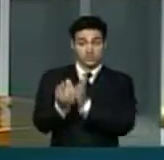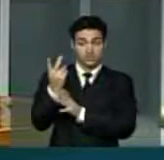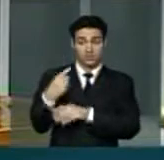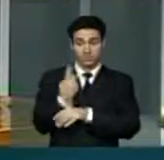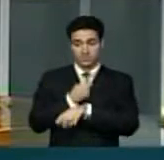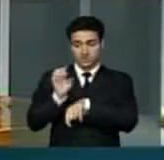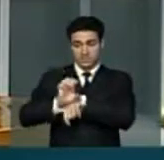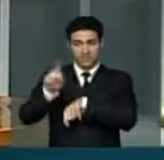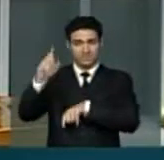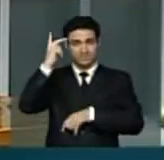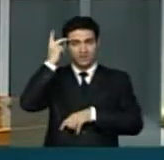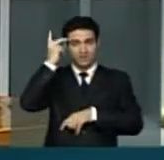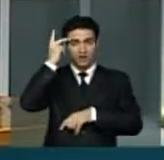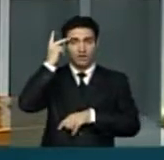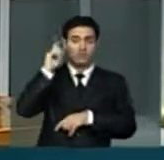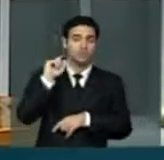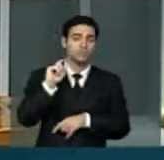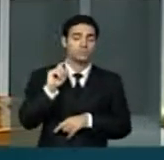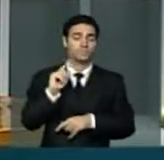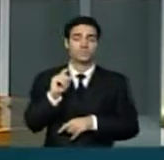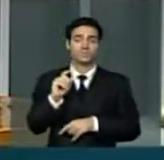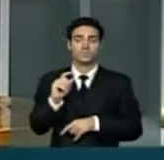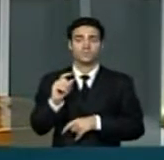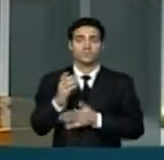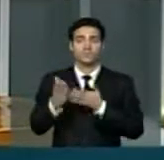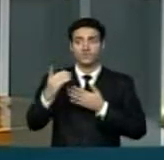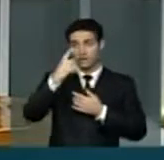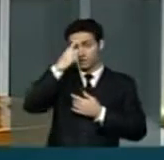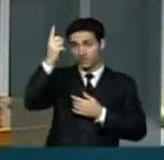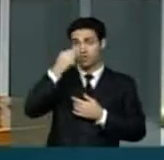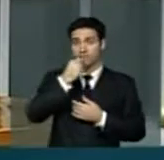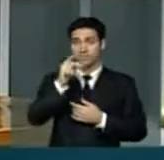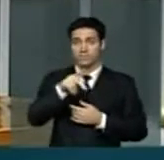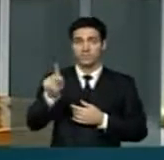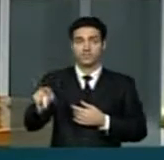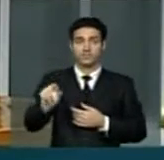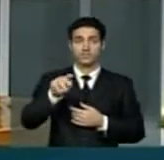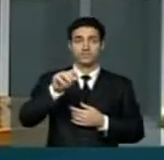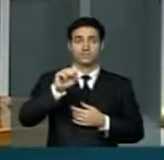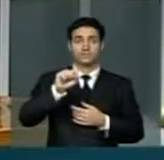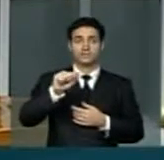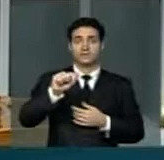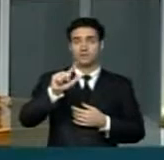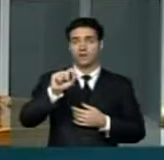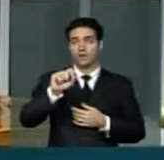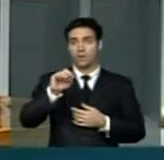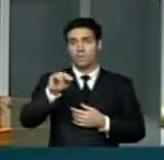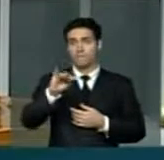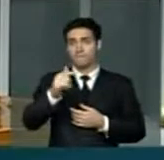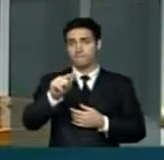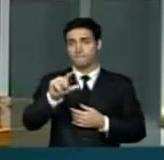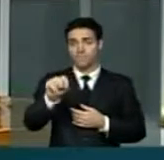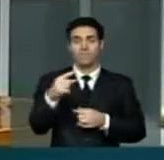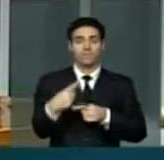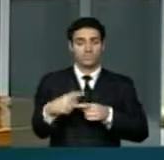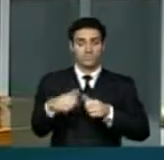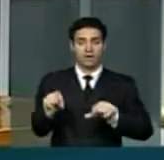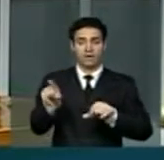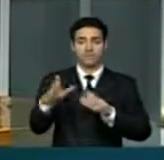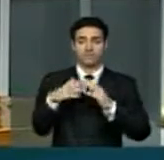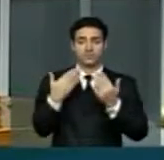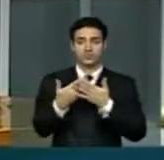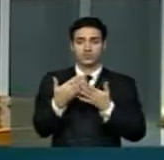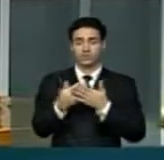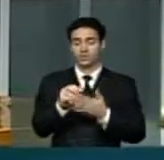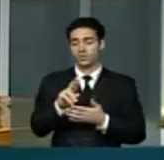querido estado de São Paulo, a partir da ideia do professor Salomão Becker, que lecionava em uma pequena escola